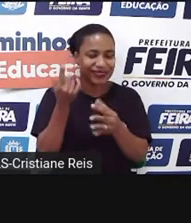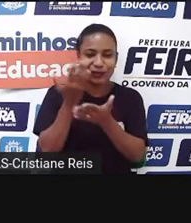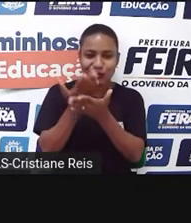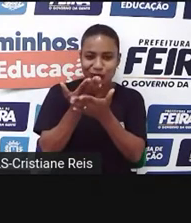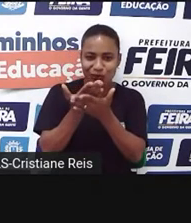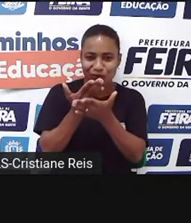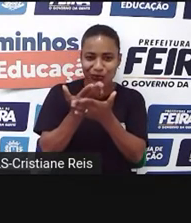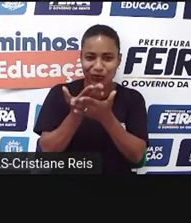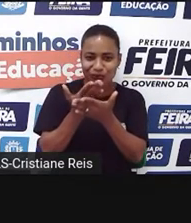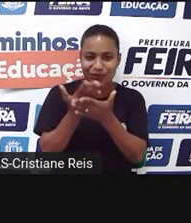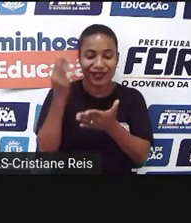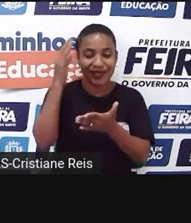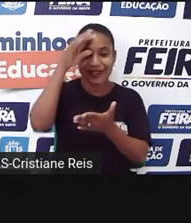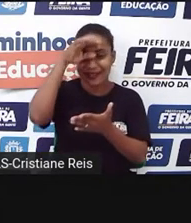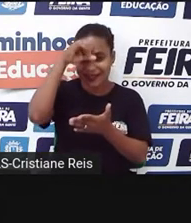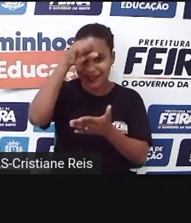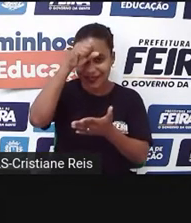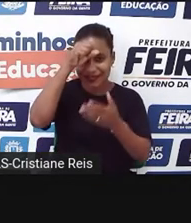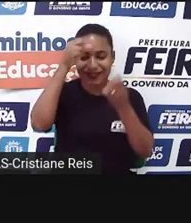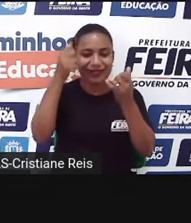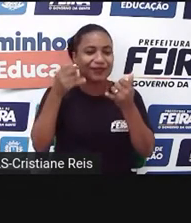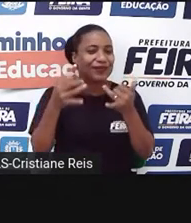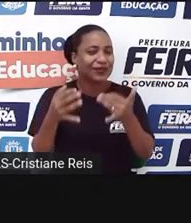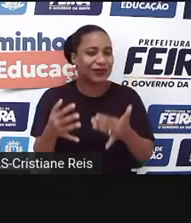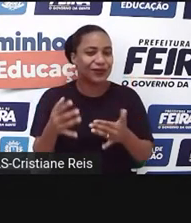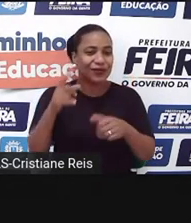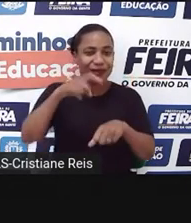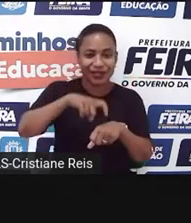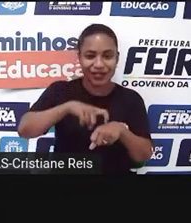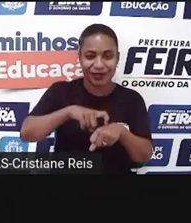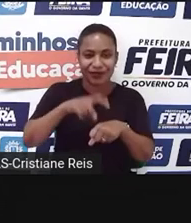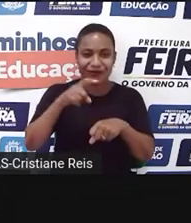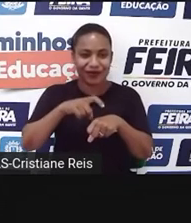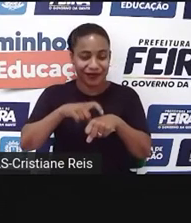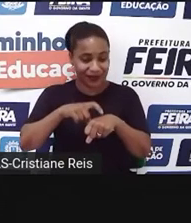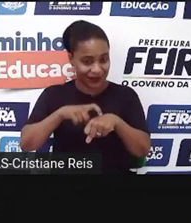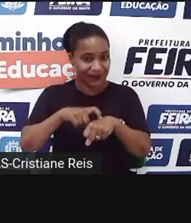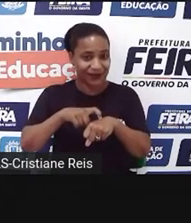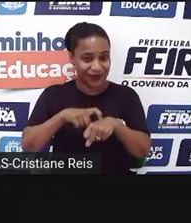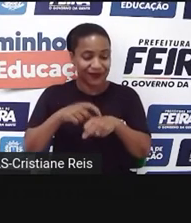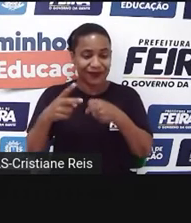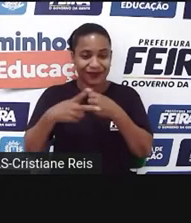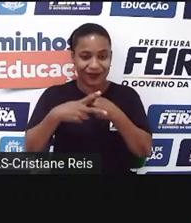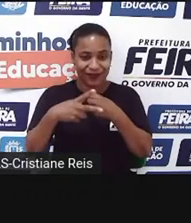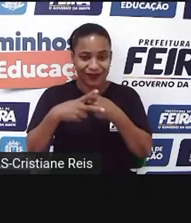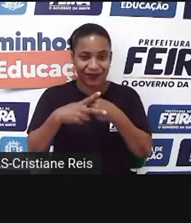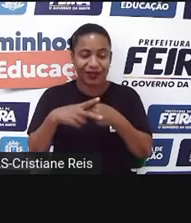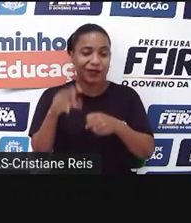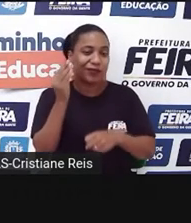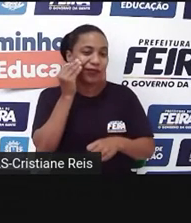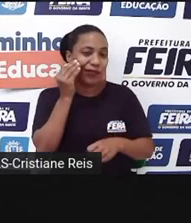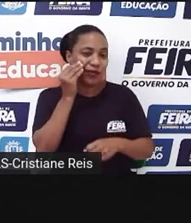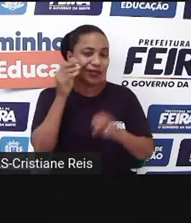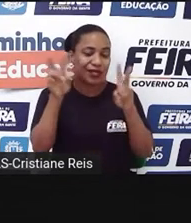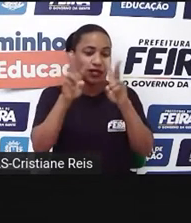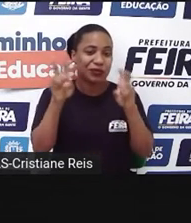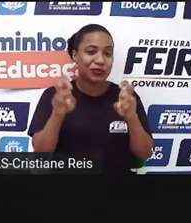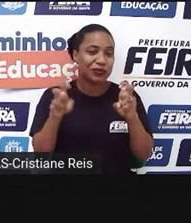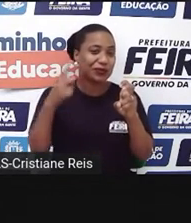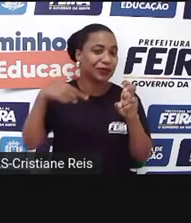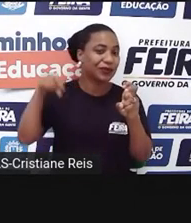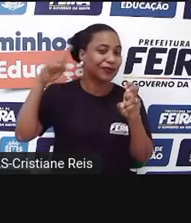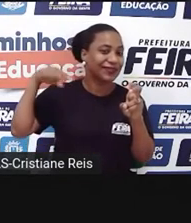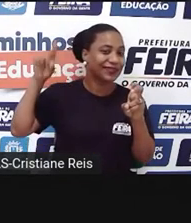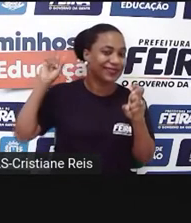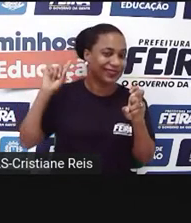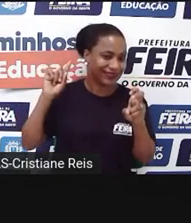papo e que eu disse para vocês que esse tempo verbal a gente utiliza para descrever ações que aconteceram no passado